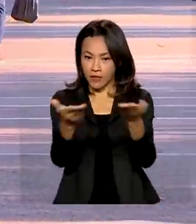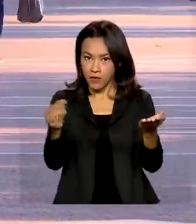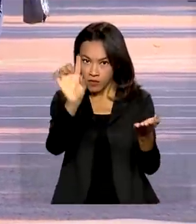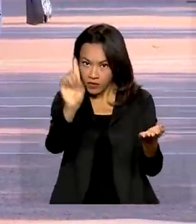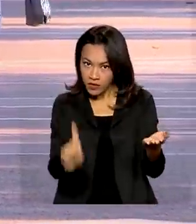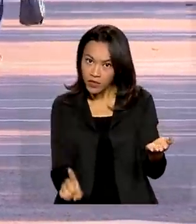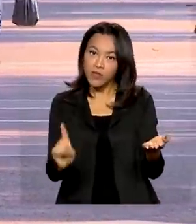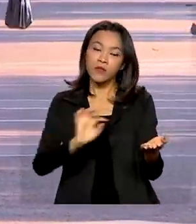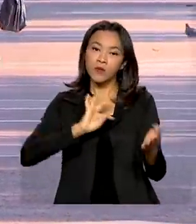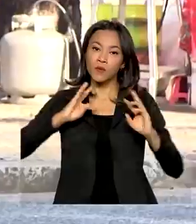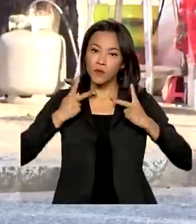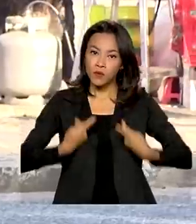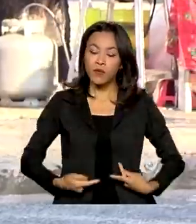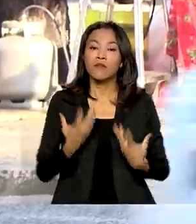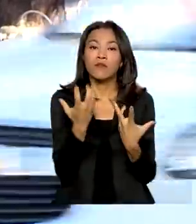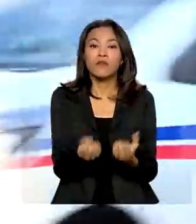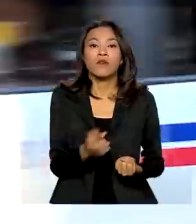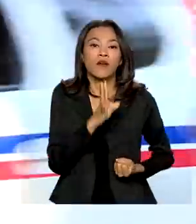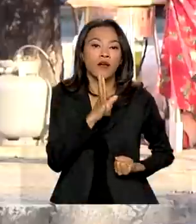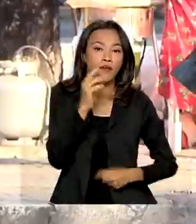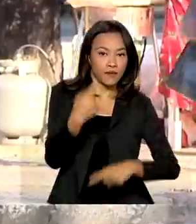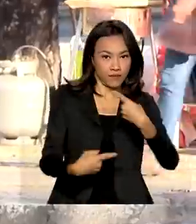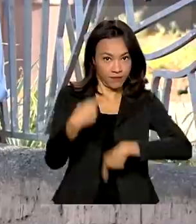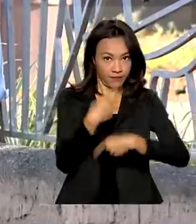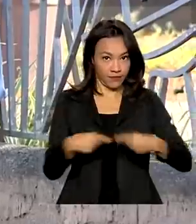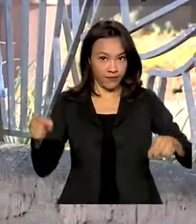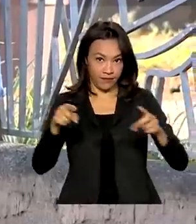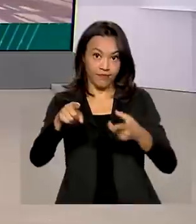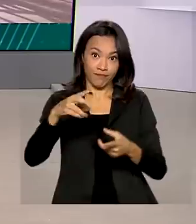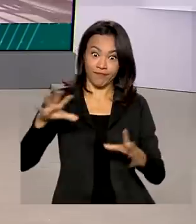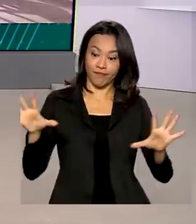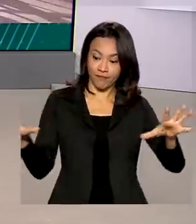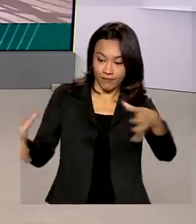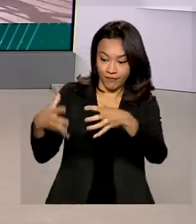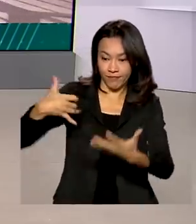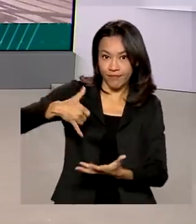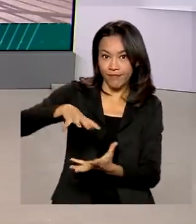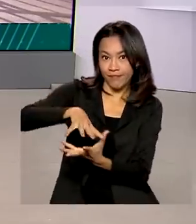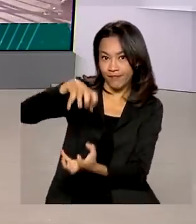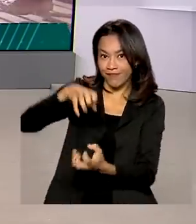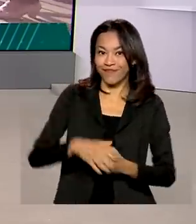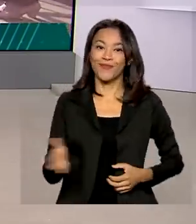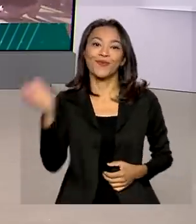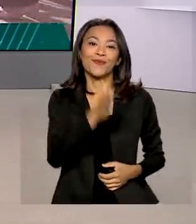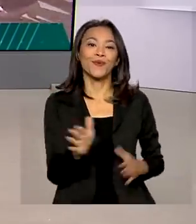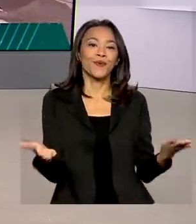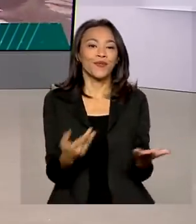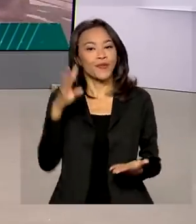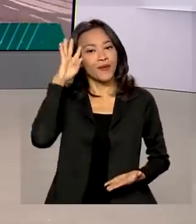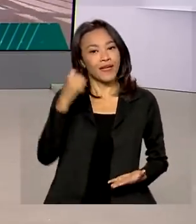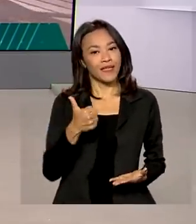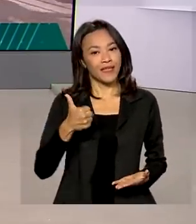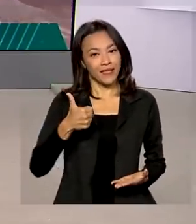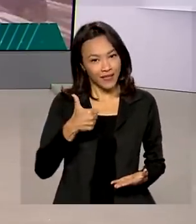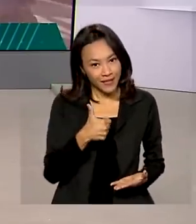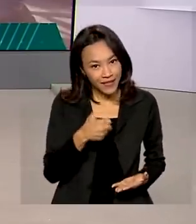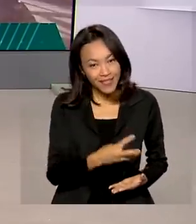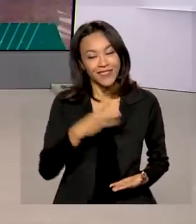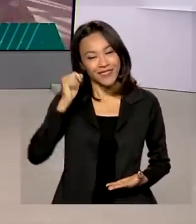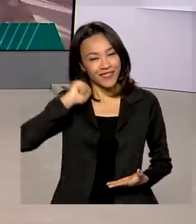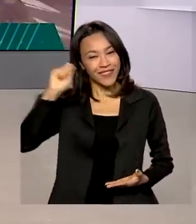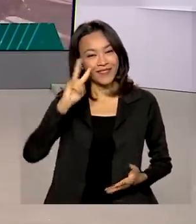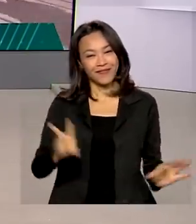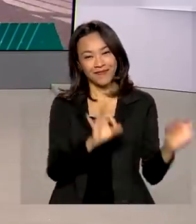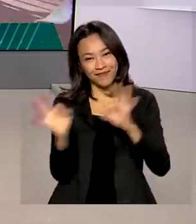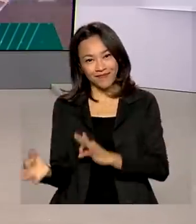conhecer as políticas públicas para a terceira idade. Quarta-feira, 13 de abril, o Brasil em Dia já